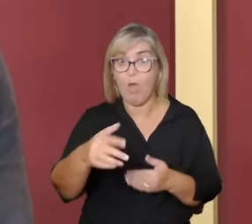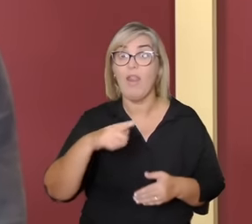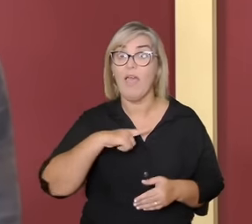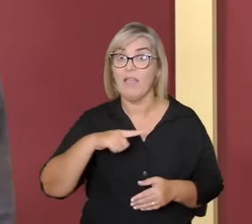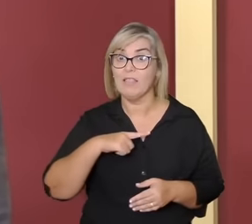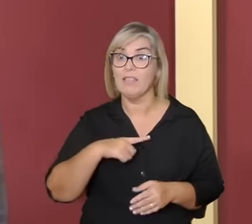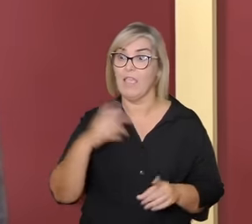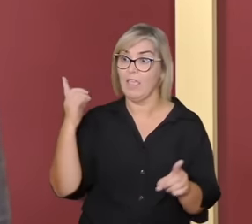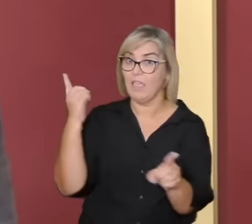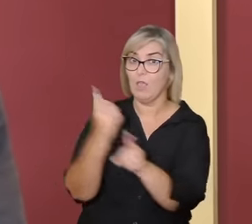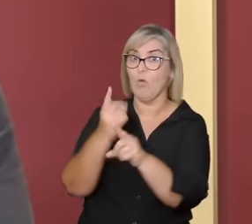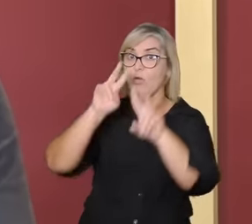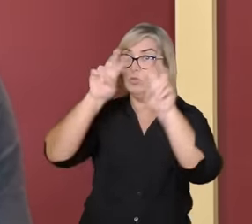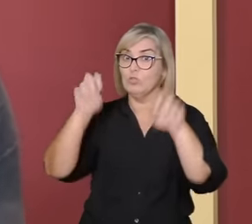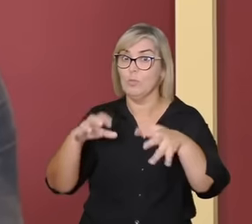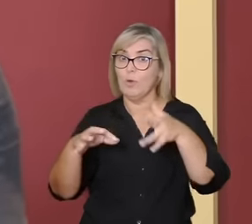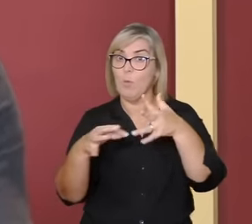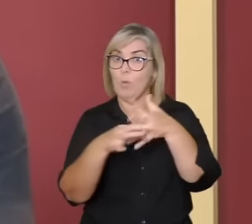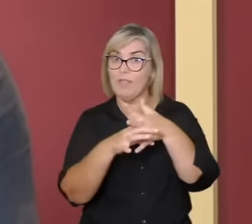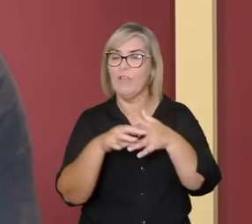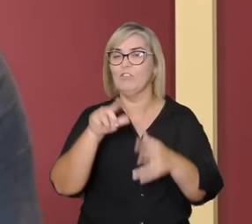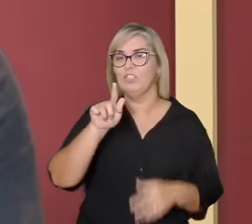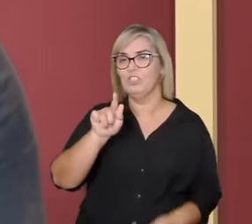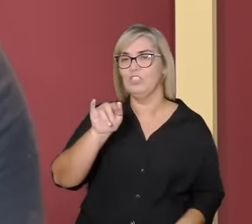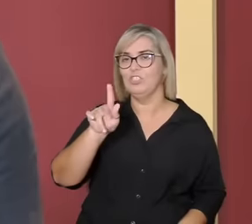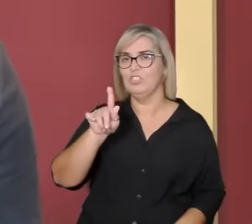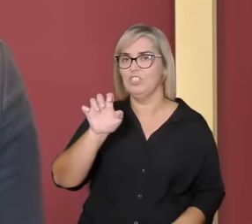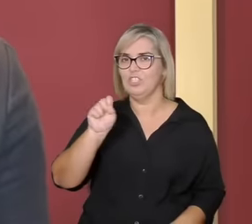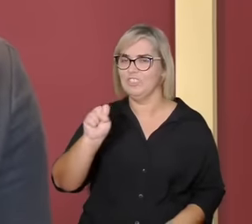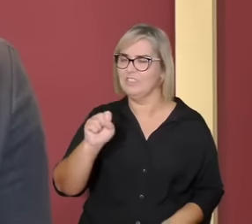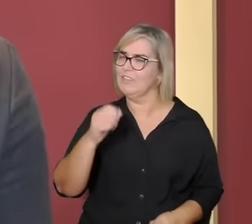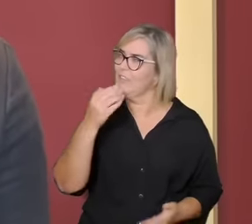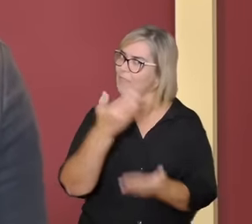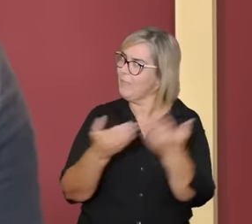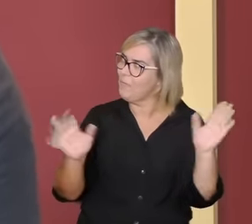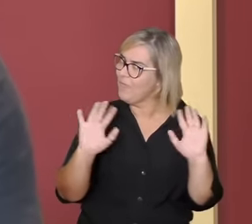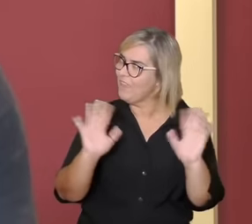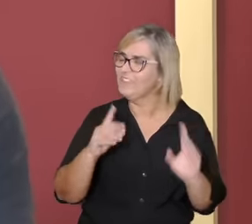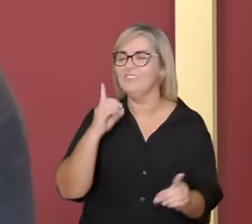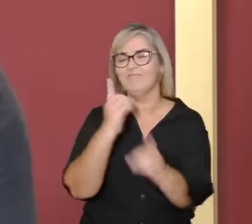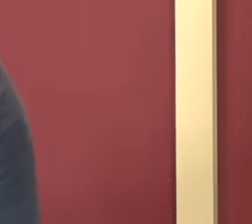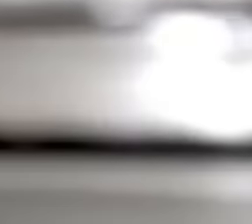do encontro sobre o Anel de Giges não percam e até semana que vem obrigado